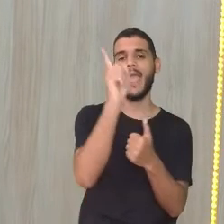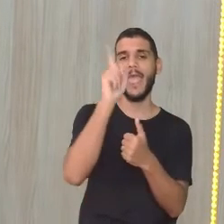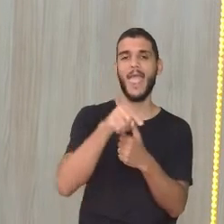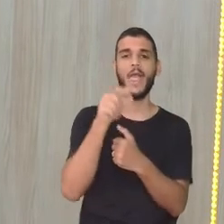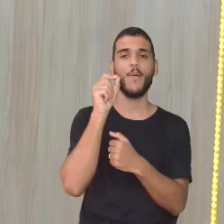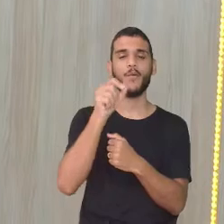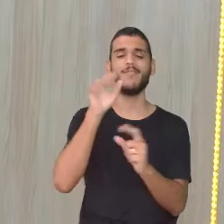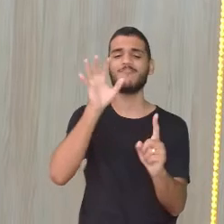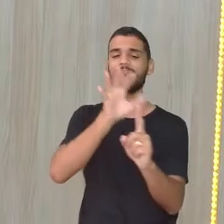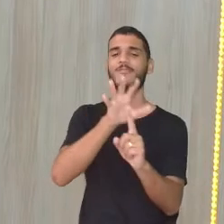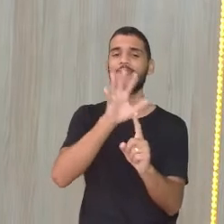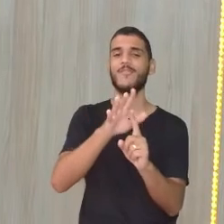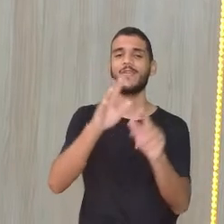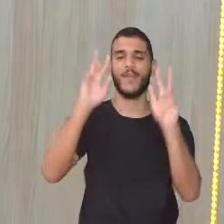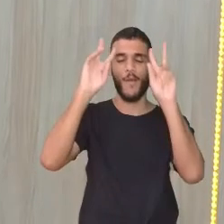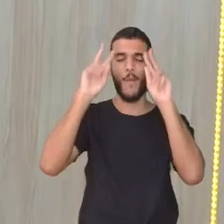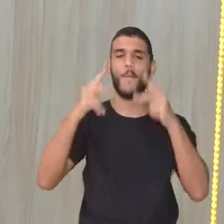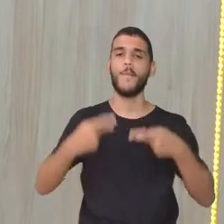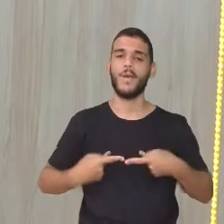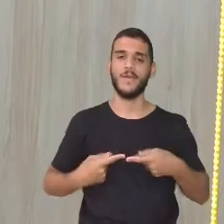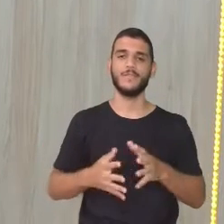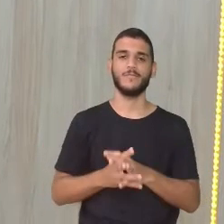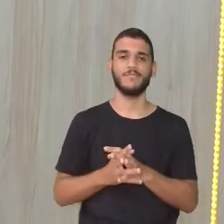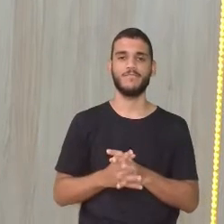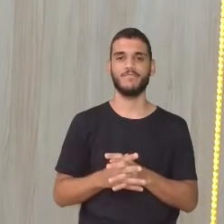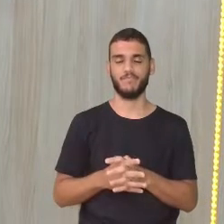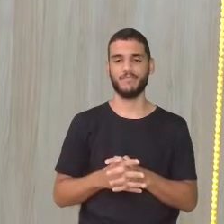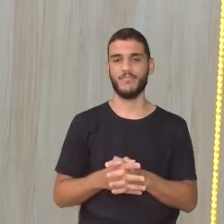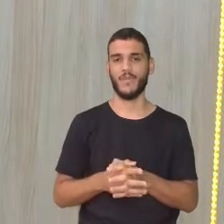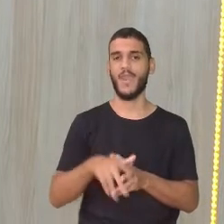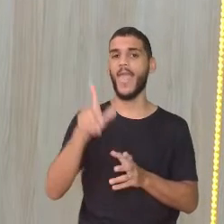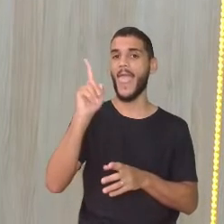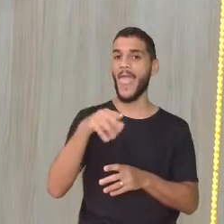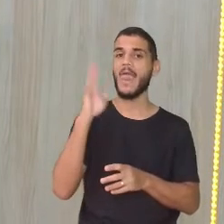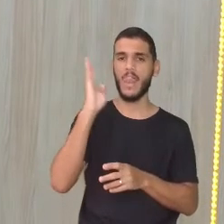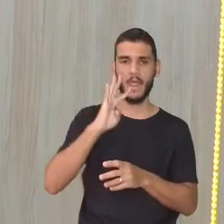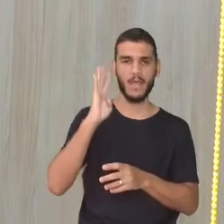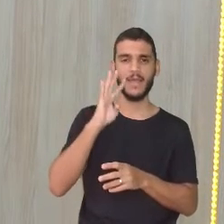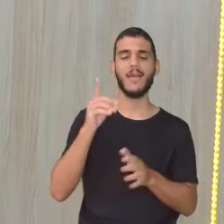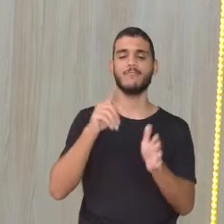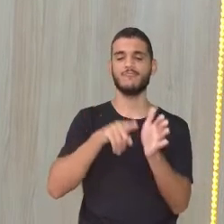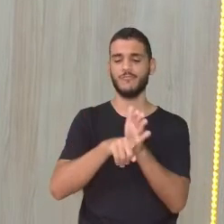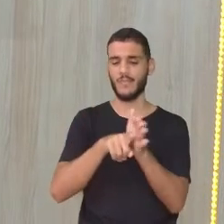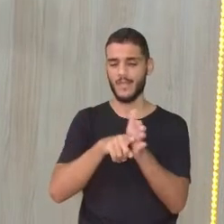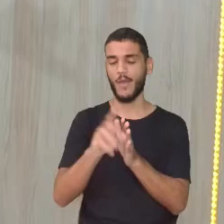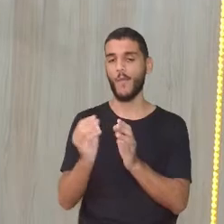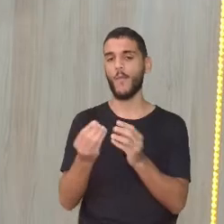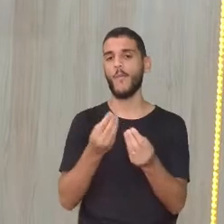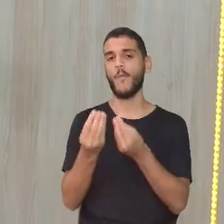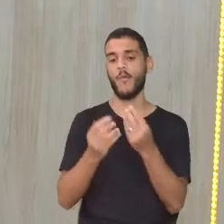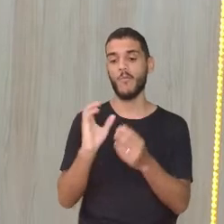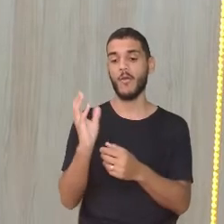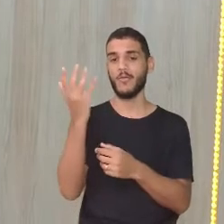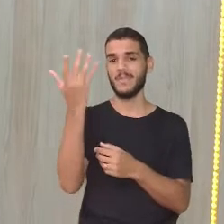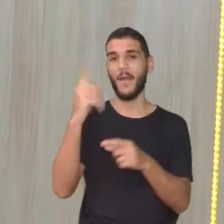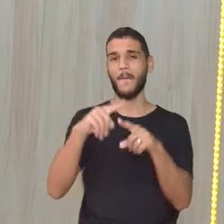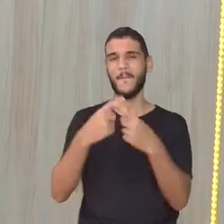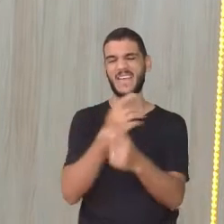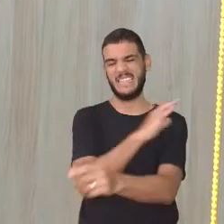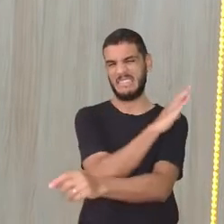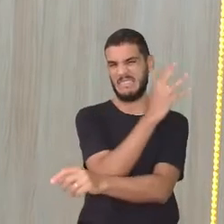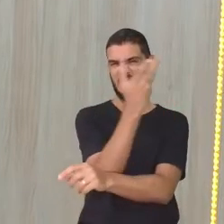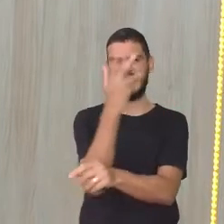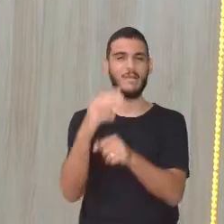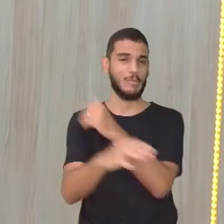É legal isso, né? Bem legal. Assim, legal da gente analisar como aconteceu. Mas, para a natureza, já começou